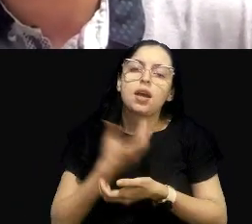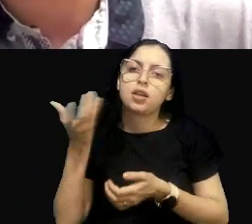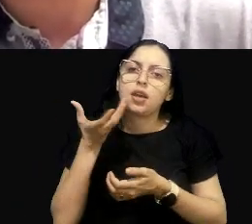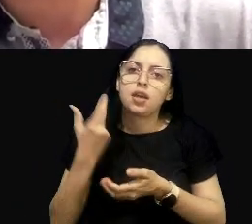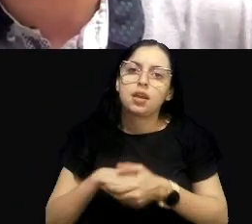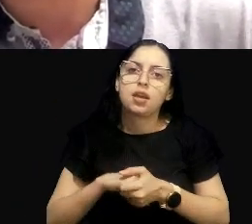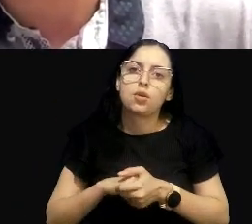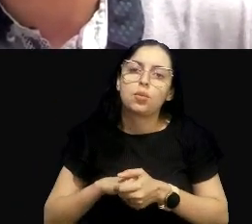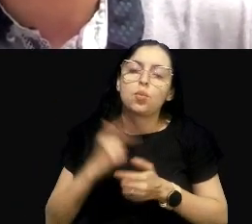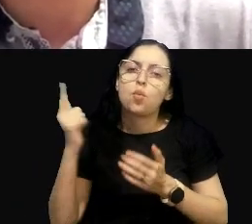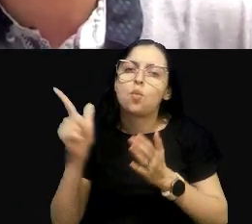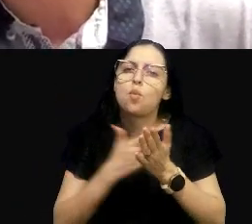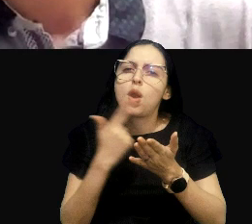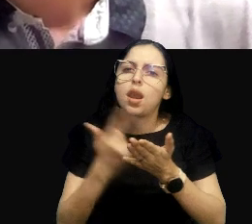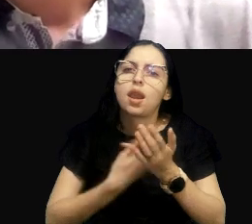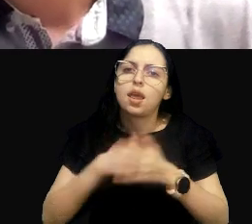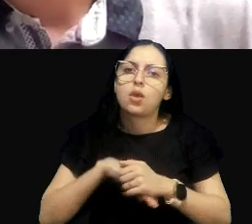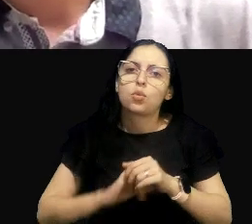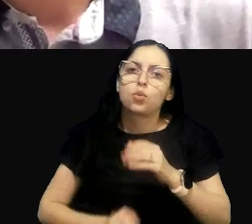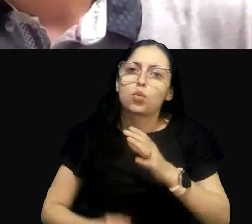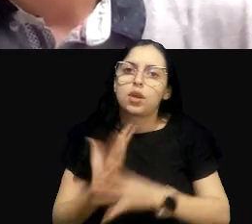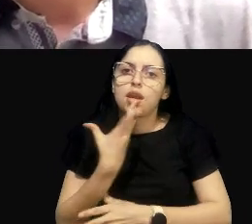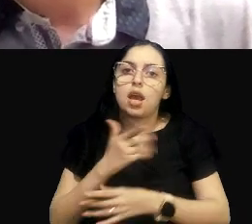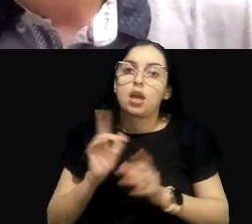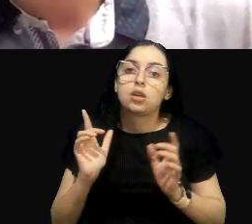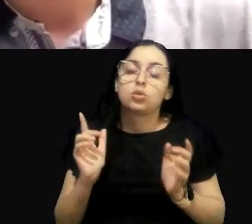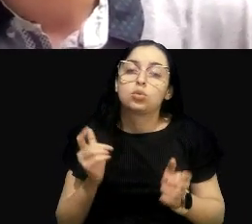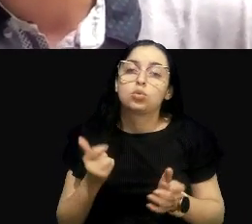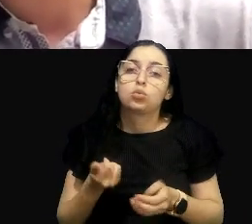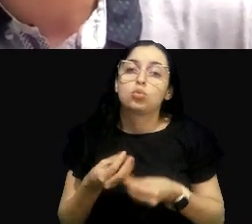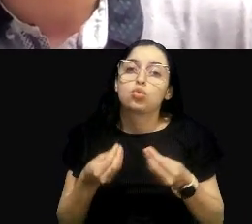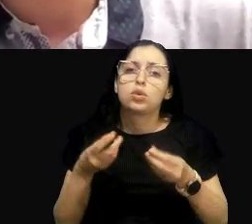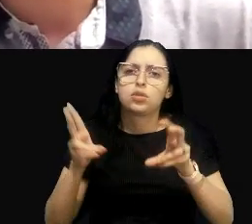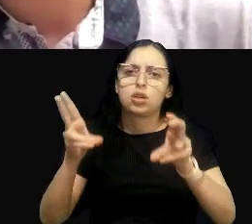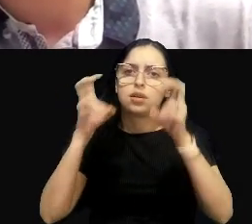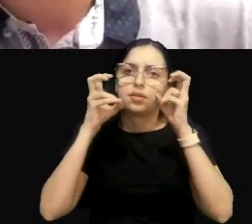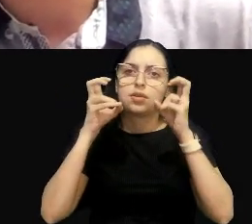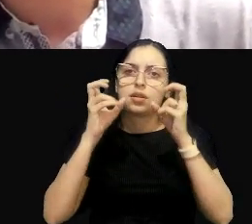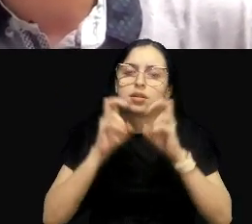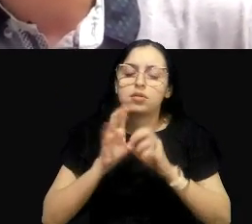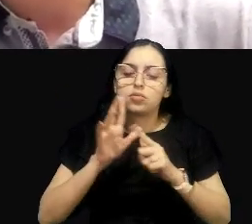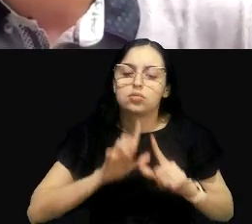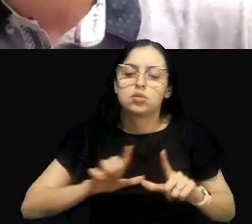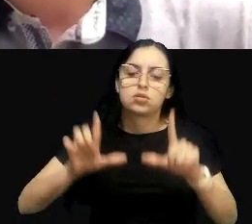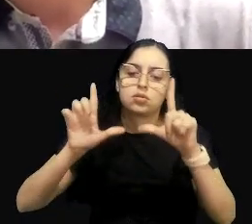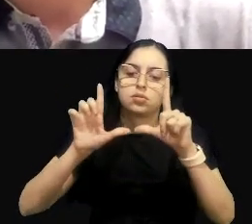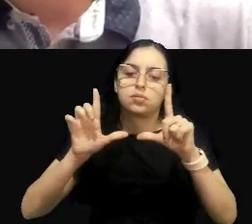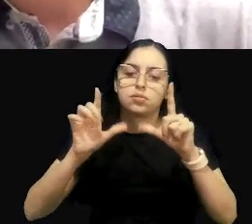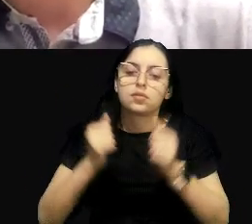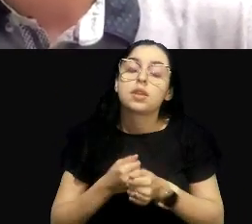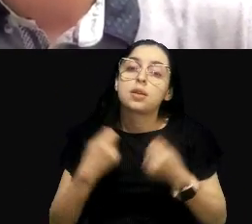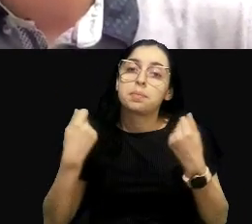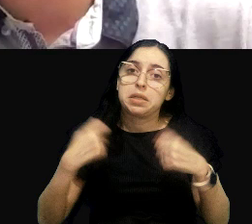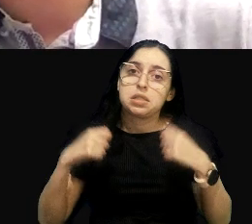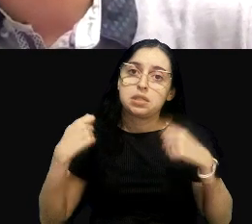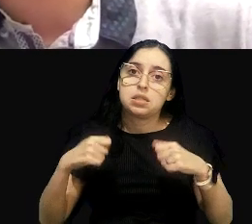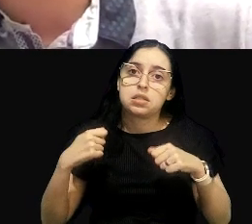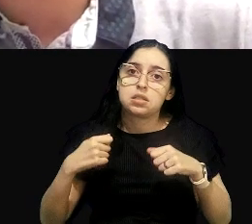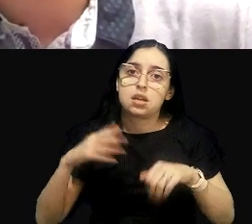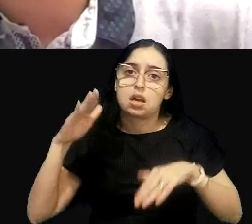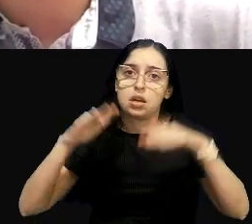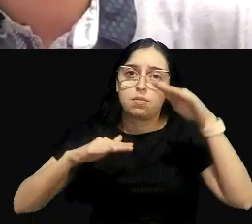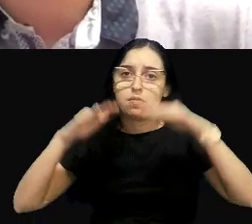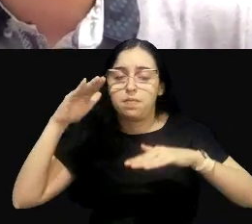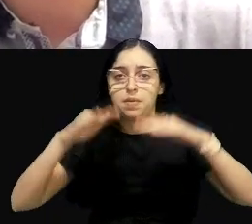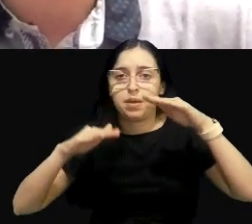capítulo que a gente publicou recentemente. O que eu chamo a atenção desse slide é justamente a necessidade desse balanço,